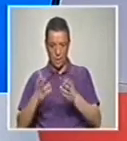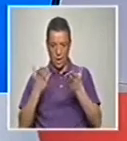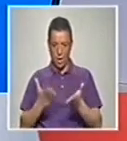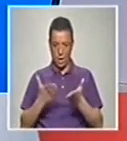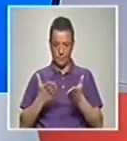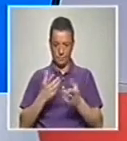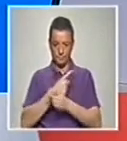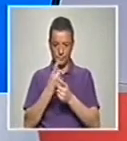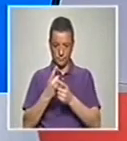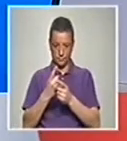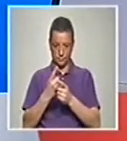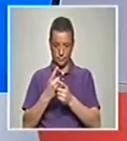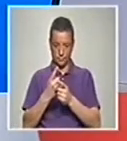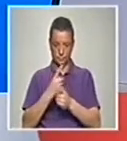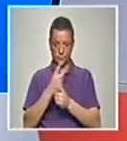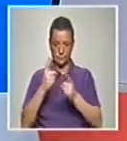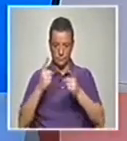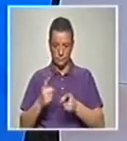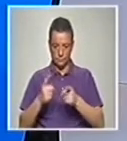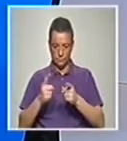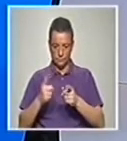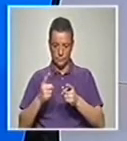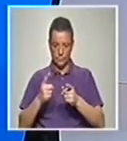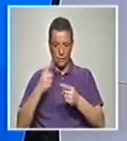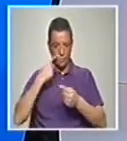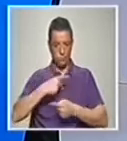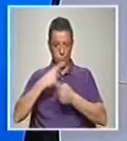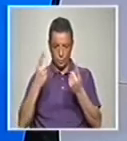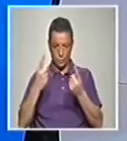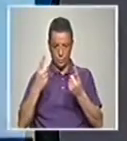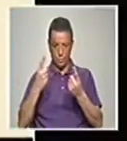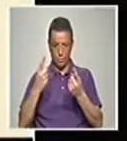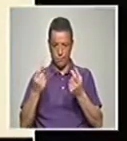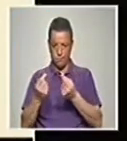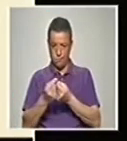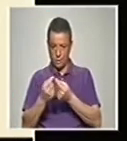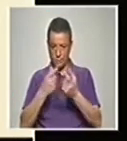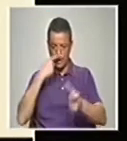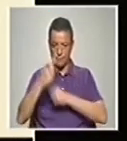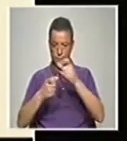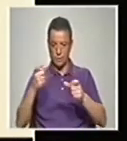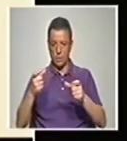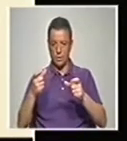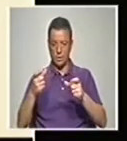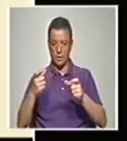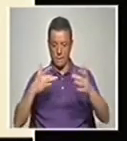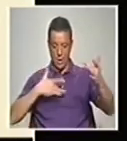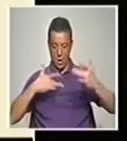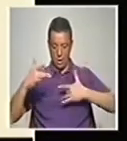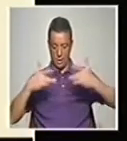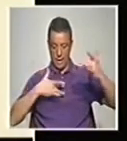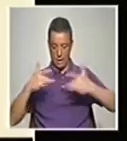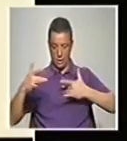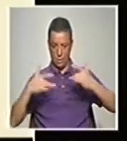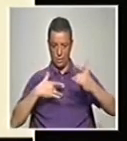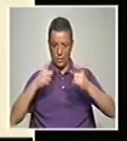quando comecei a analisar este E prática que é conhecido do público, relativamente próximo do público, não é? Sim, muito mesmo. Que vai ao teatro. Exatamente, porque